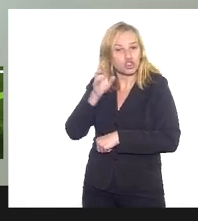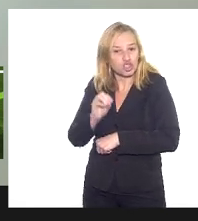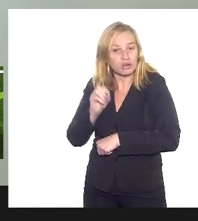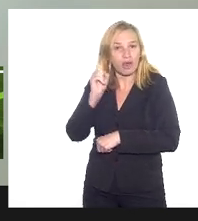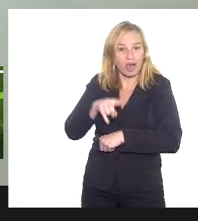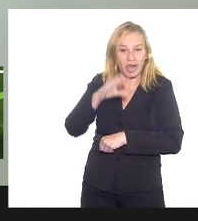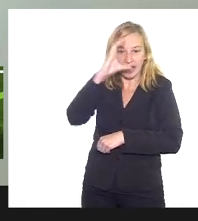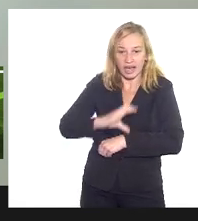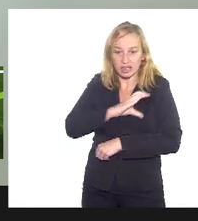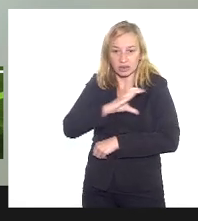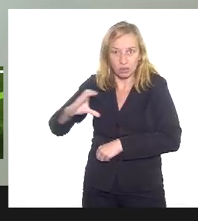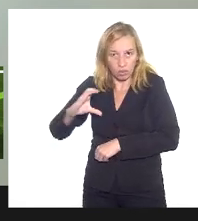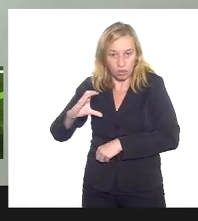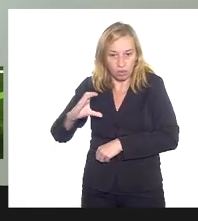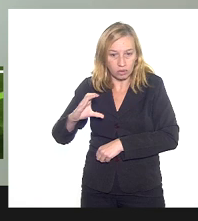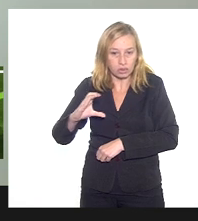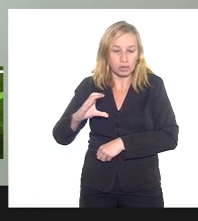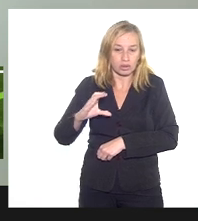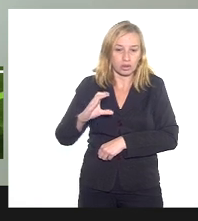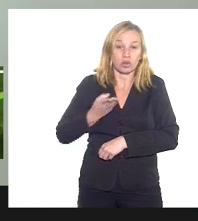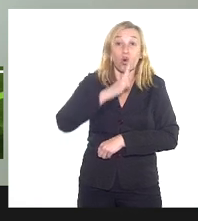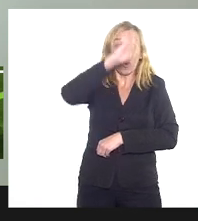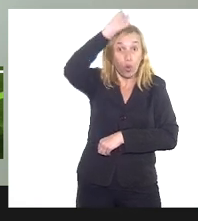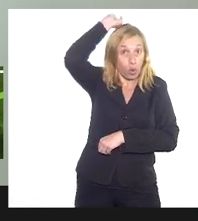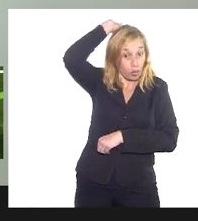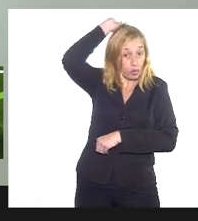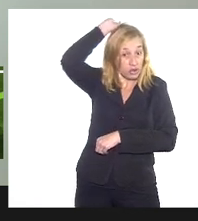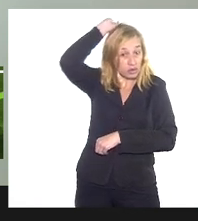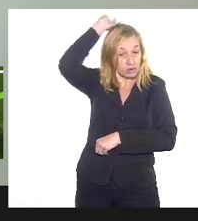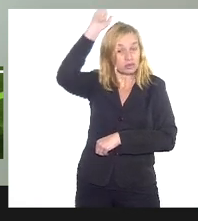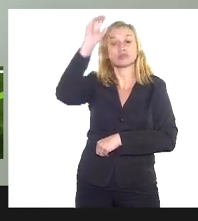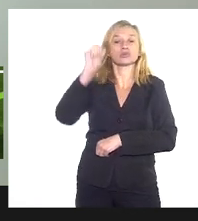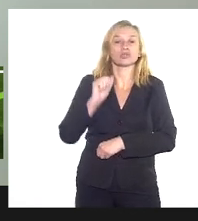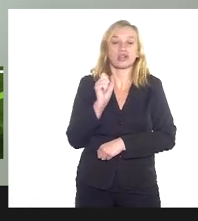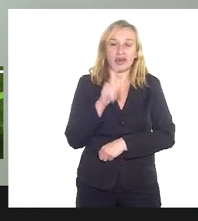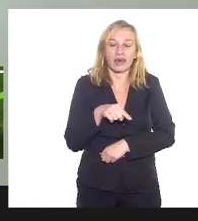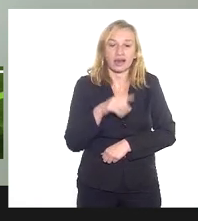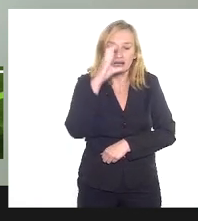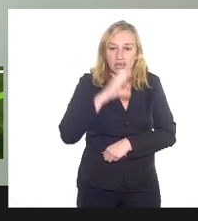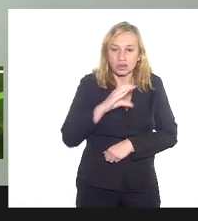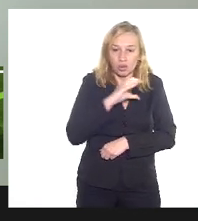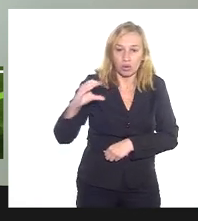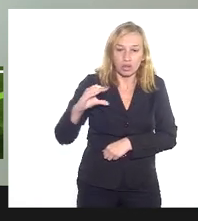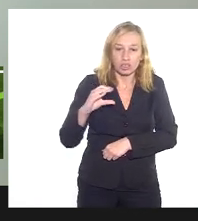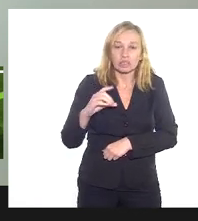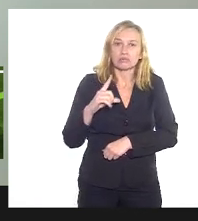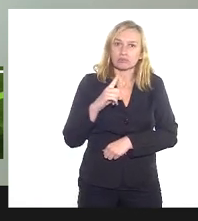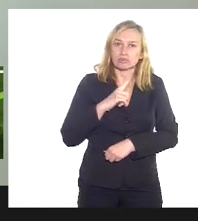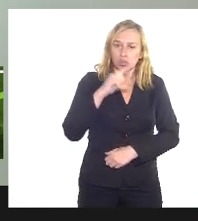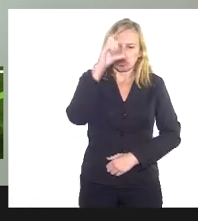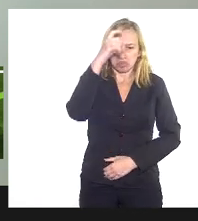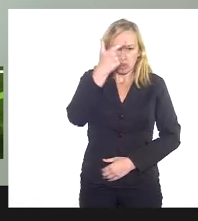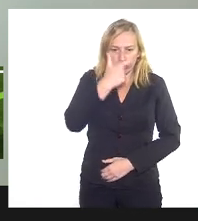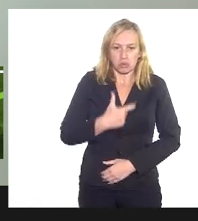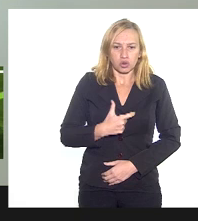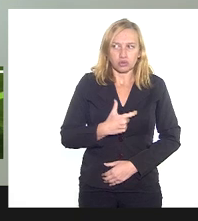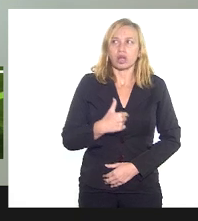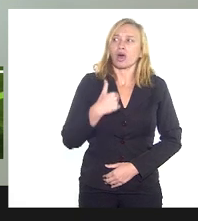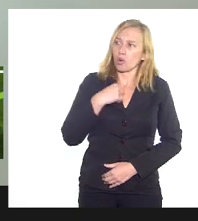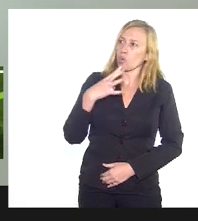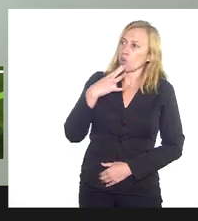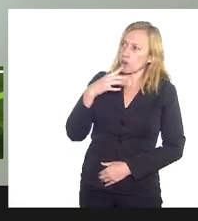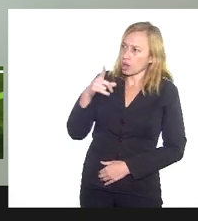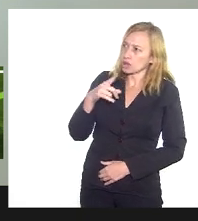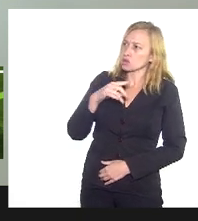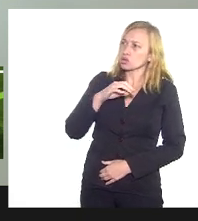religião da Marta, católico, apostólico, romano, ele é católico. E tem uma postura bastante... Eu conheço um